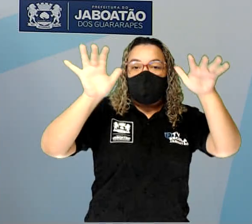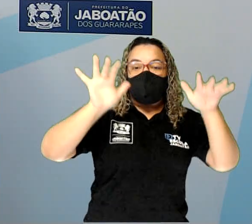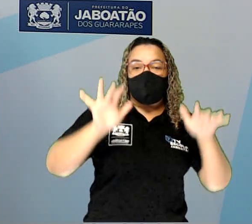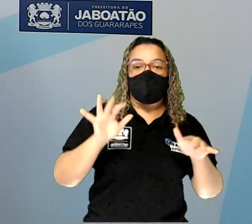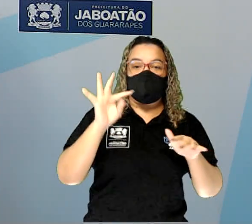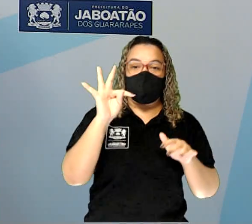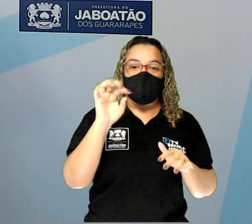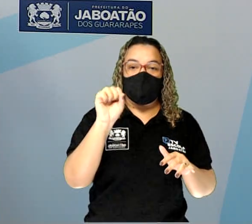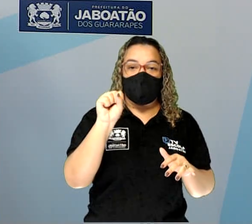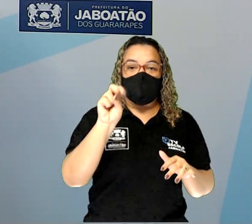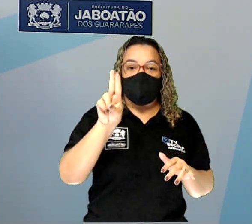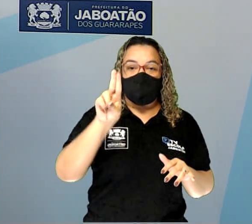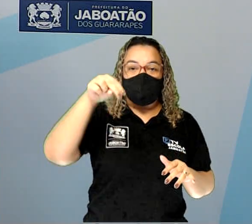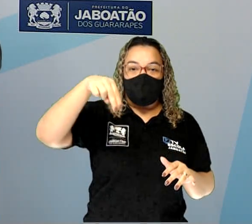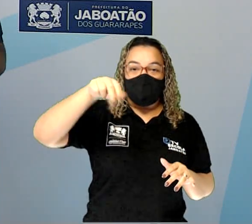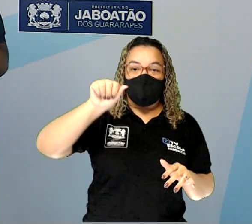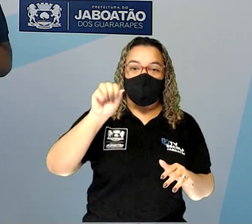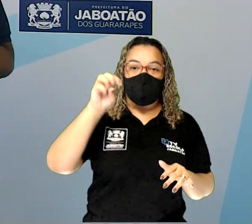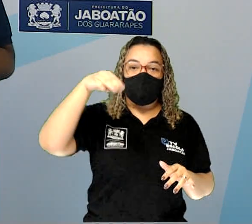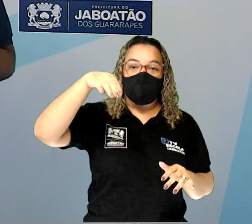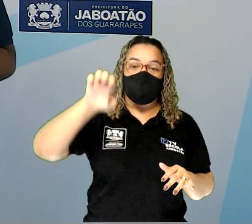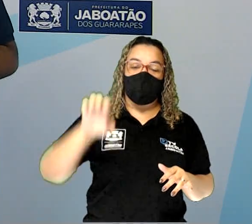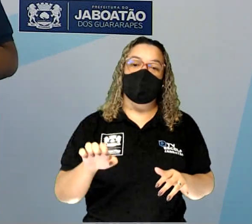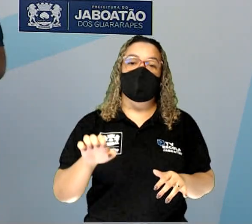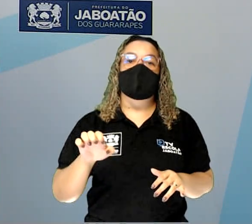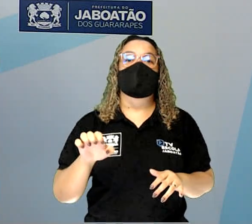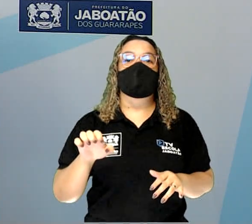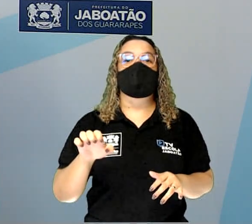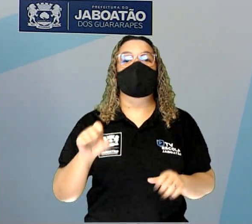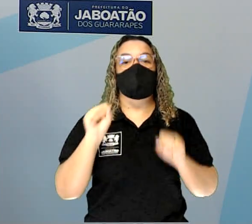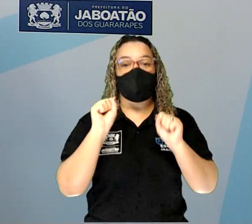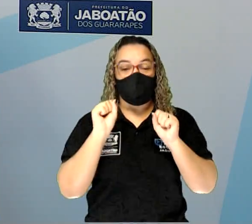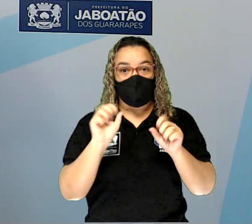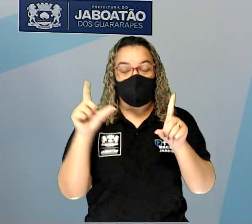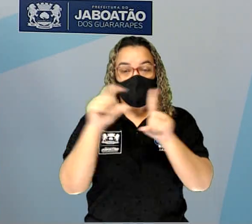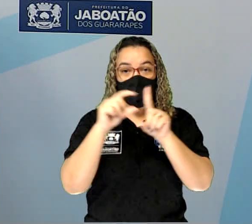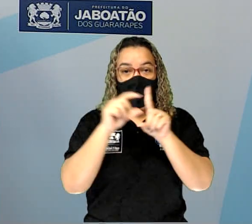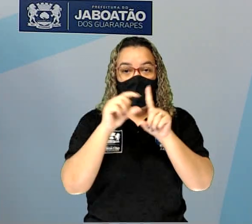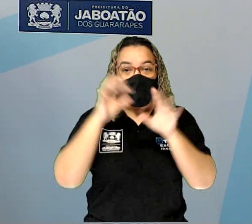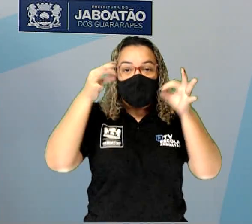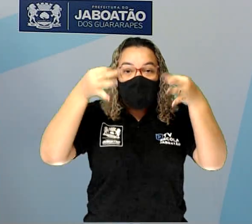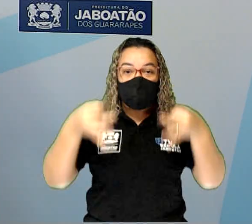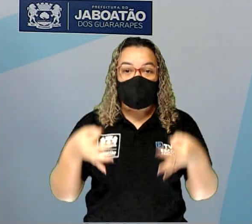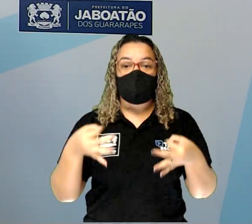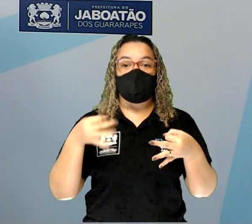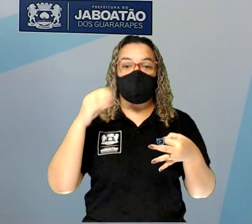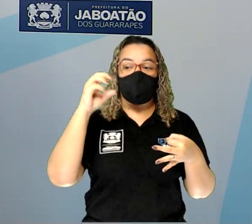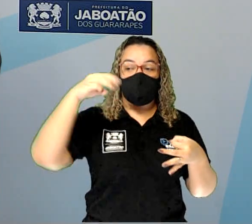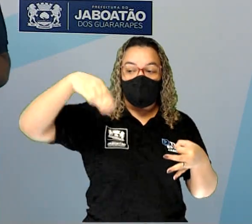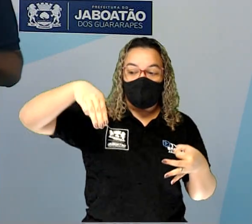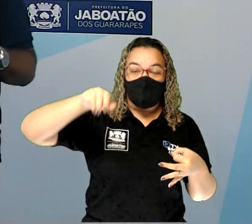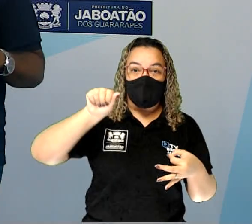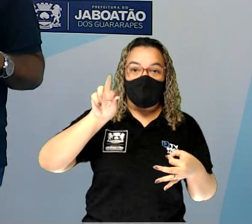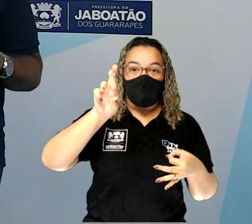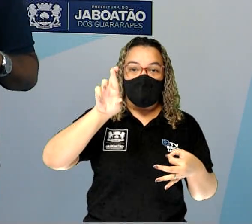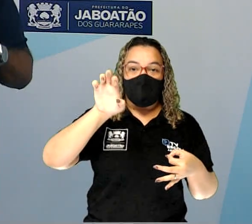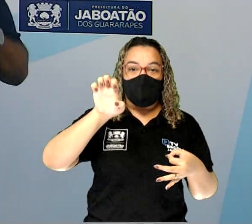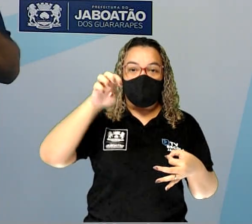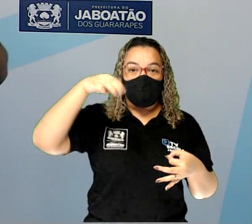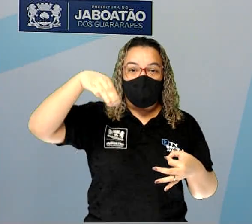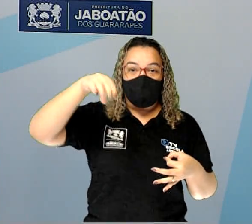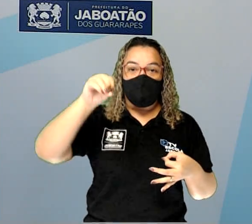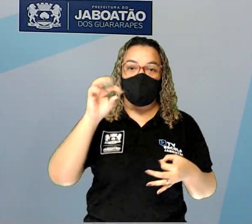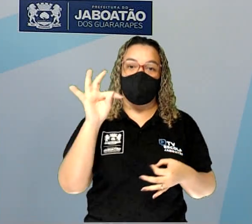deveria ser maremoto, porque tsunami é uma palavra japonesa que significa